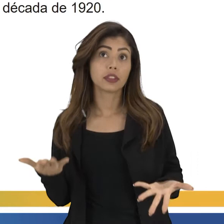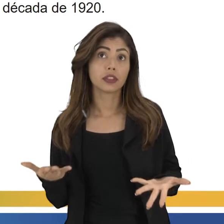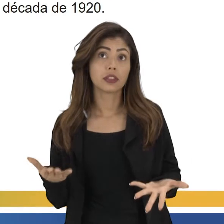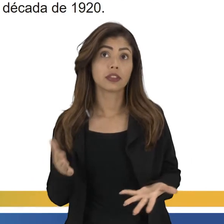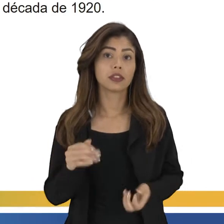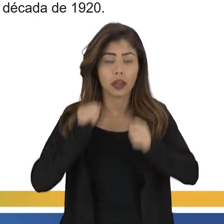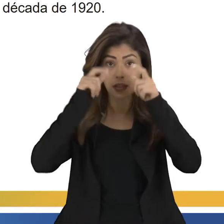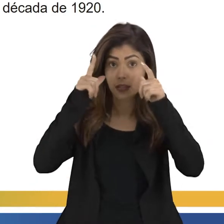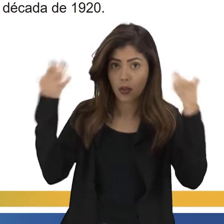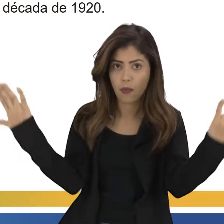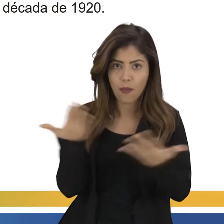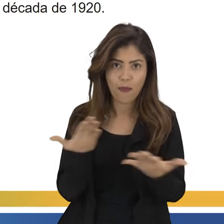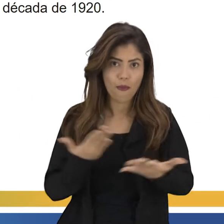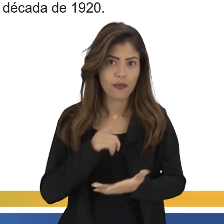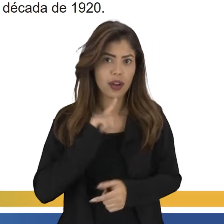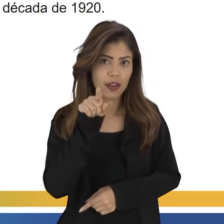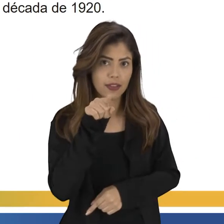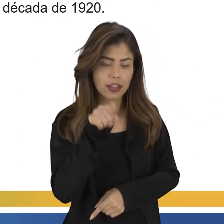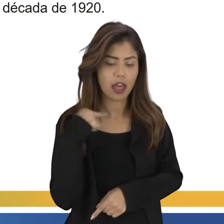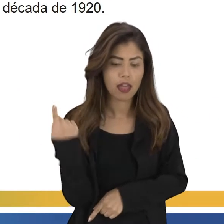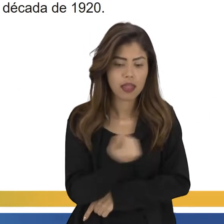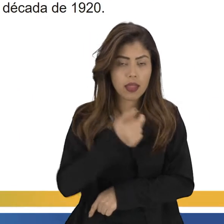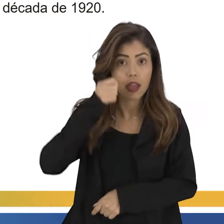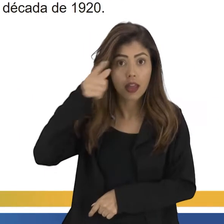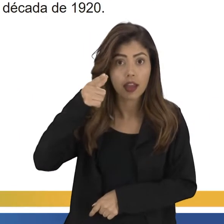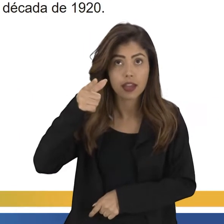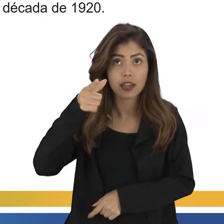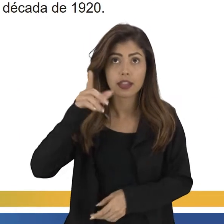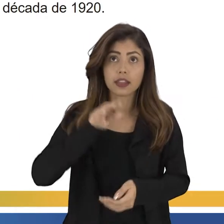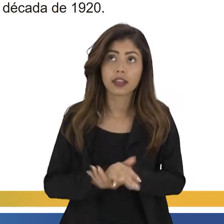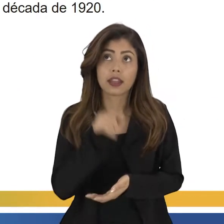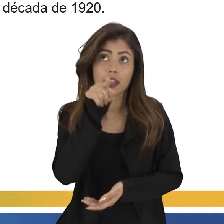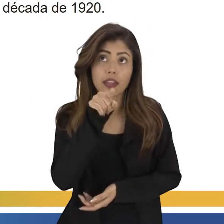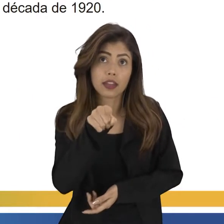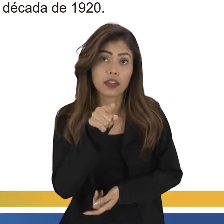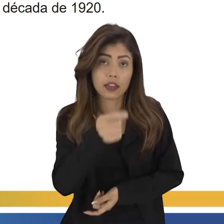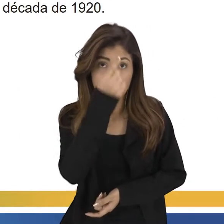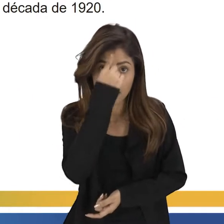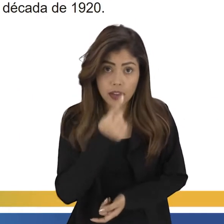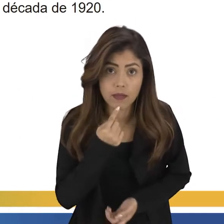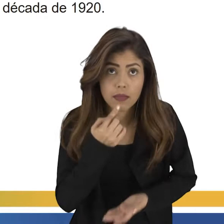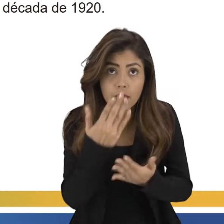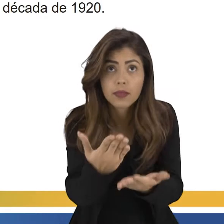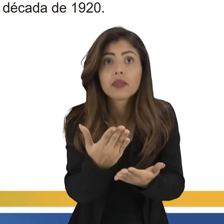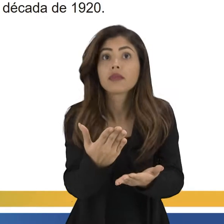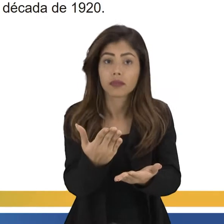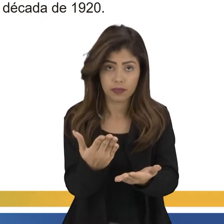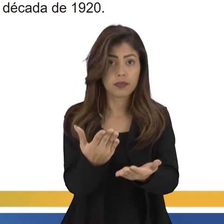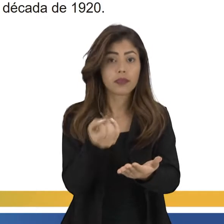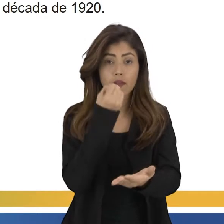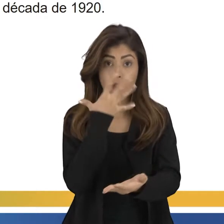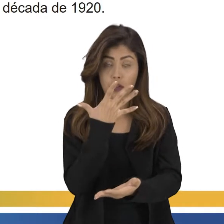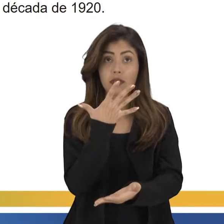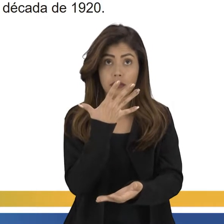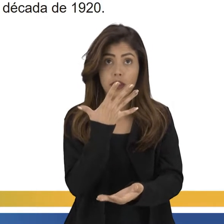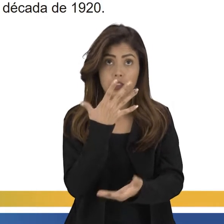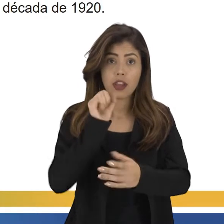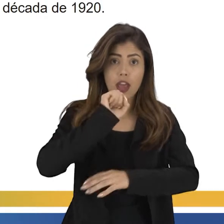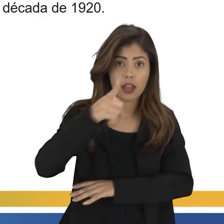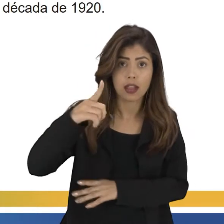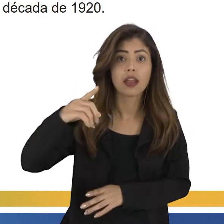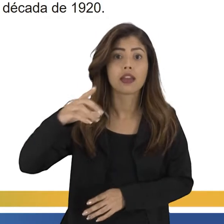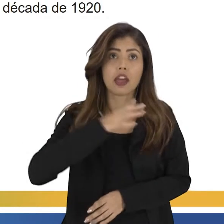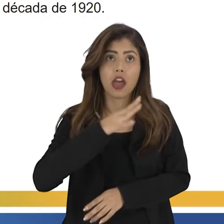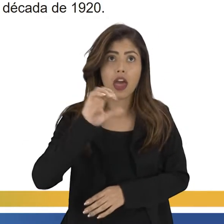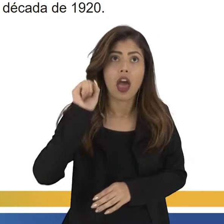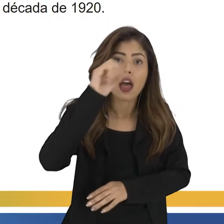Eu chamo a tua atenção, agora, para a gente prestar atenção nessa foto, né? É uma das fotos clássicas, aí, da